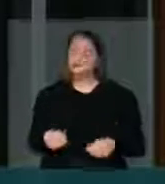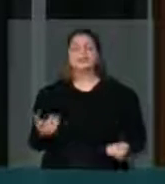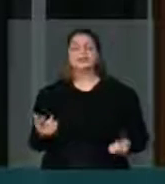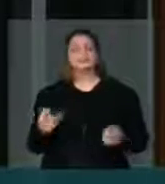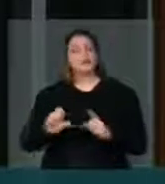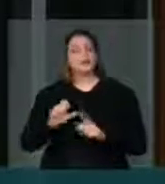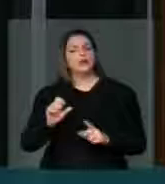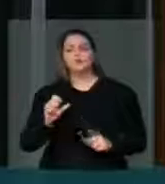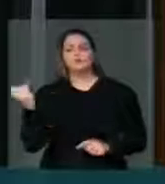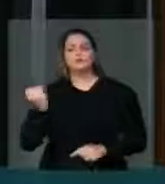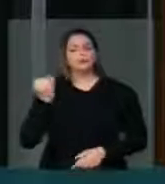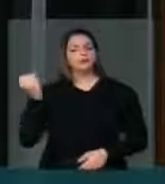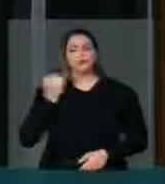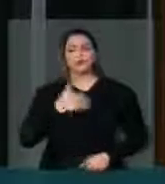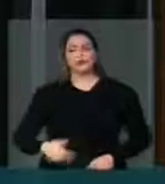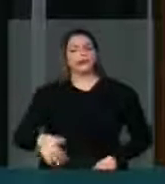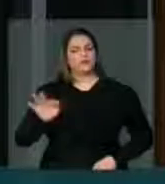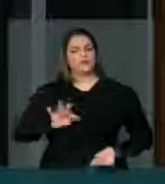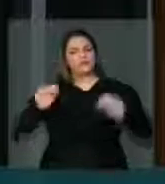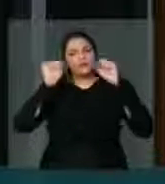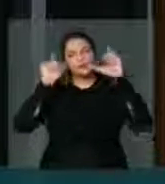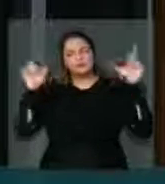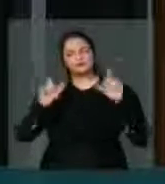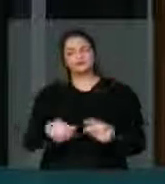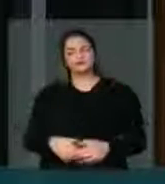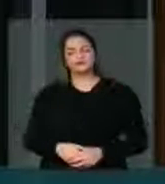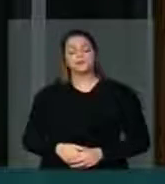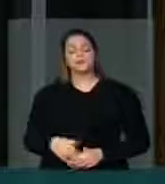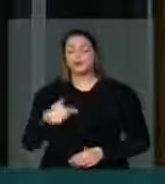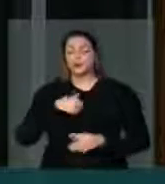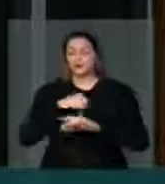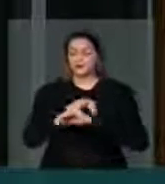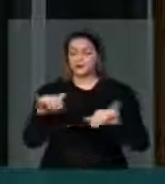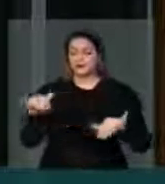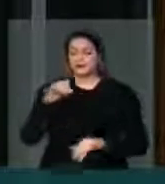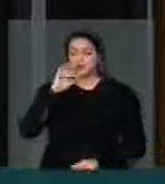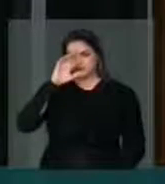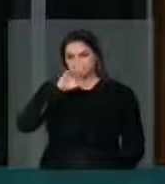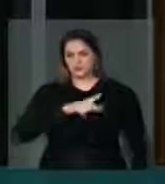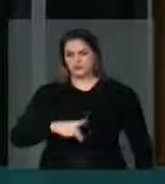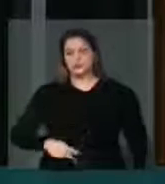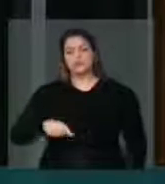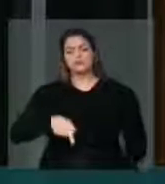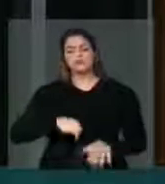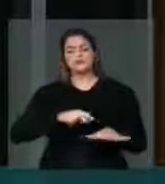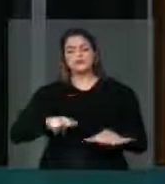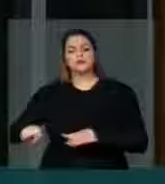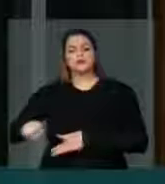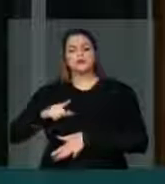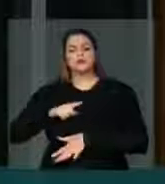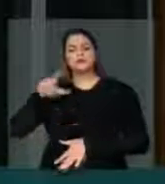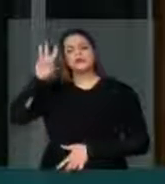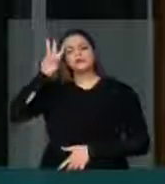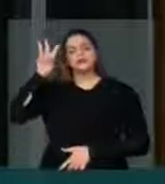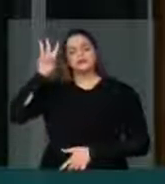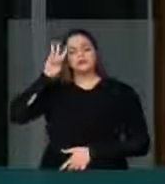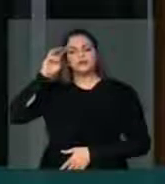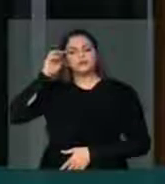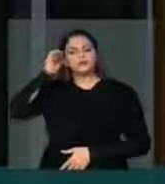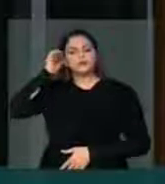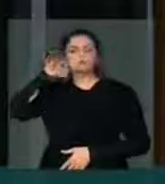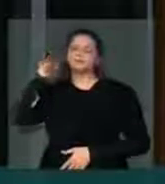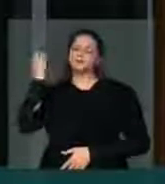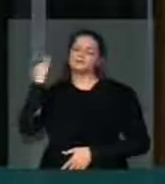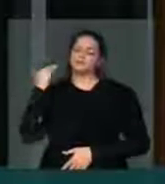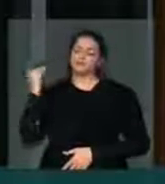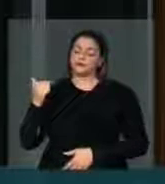prioridades do governo federal. Senhor presidente, também gostaria de registrar que essa semana foi realizado na terça-feira um grande